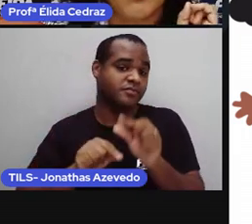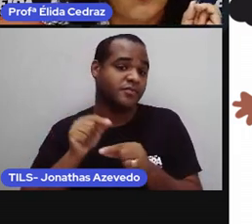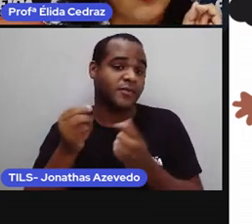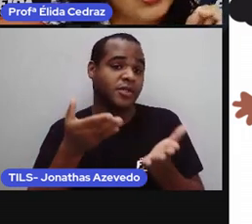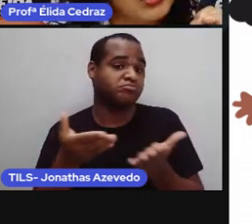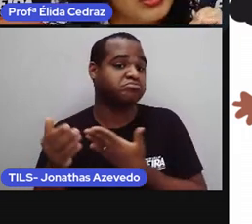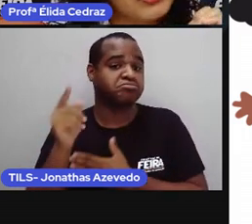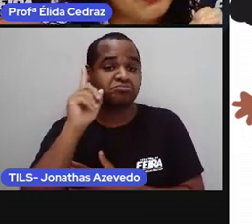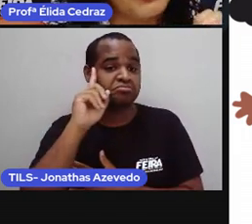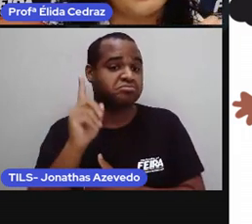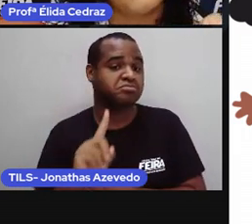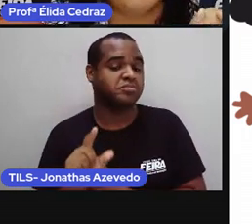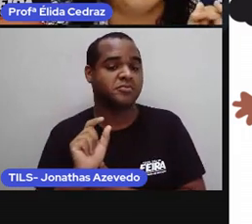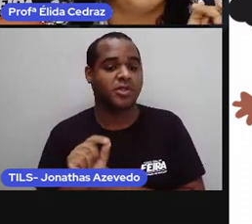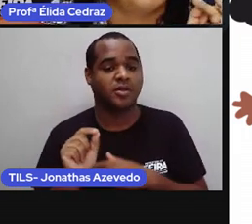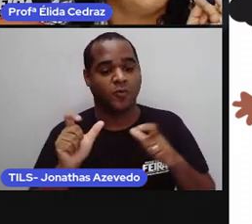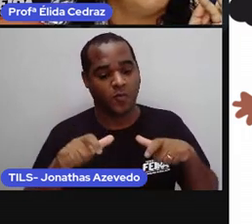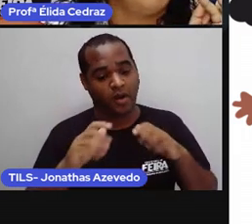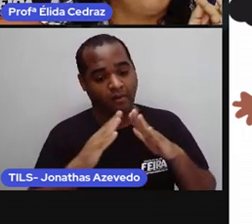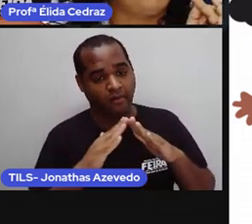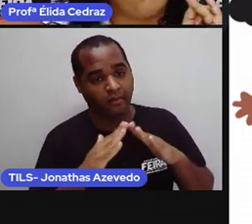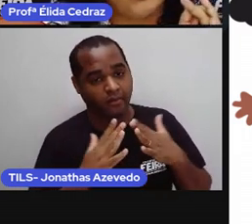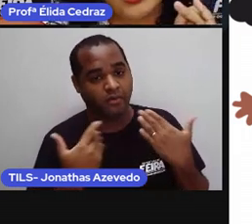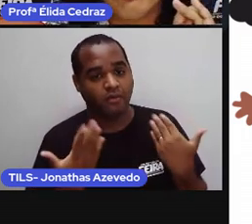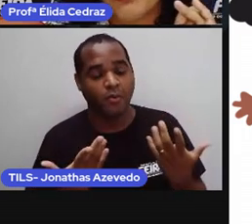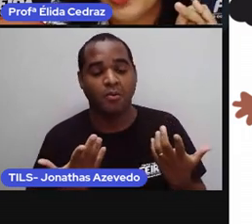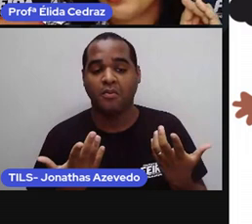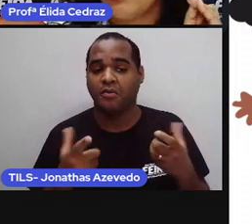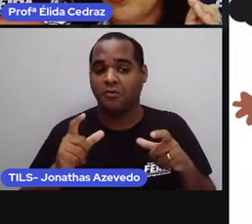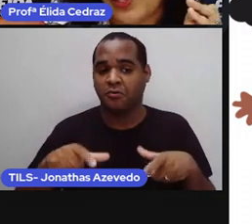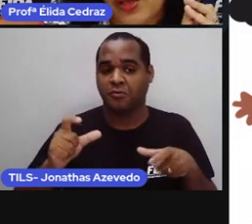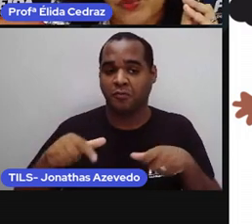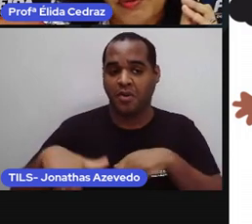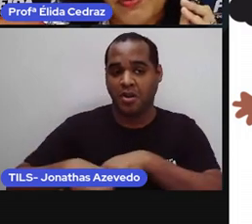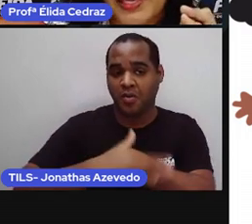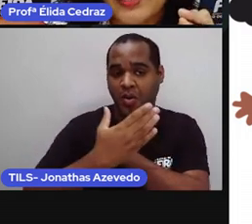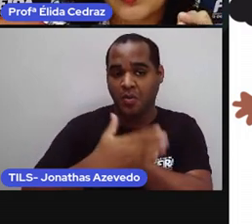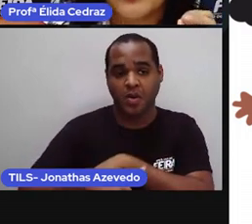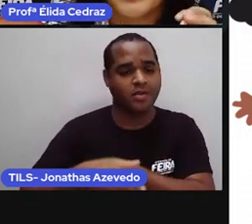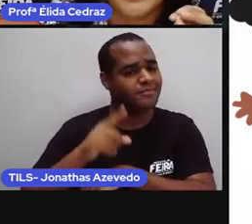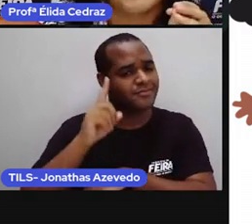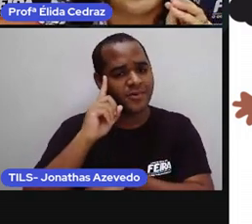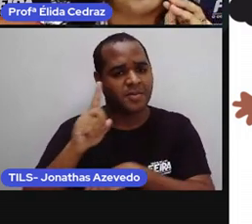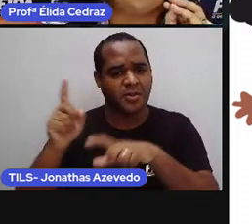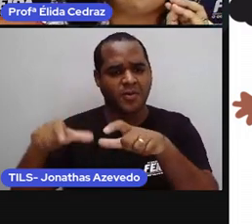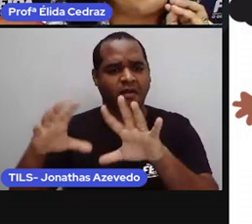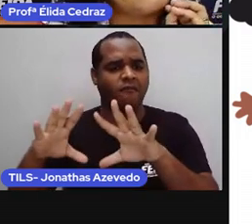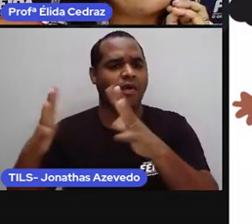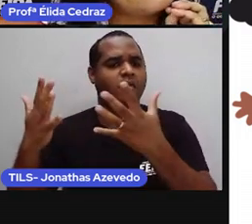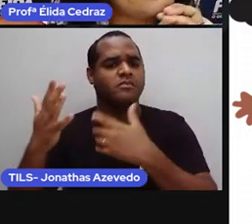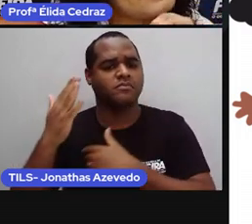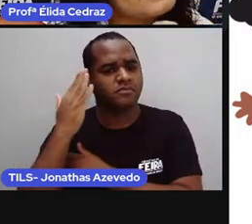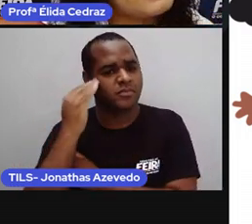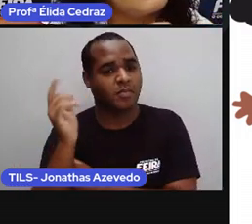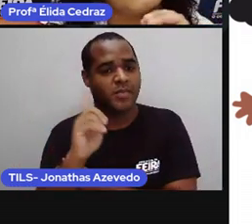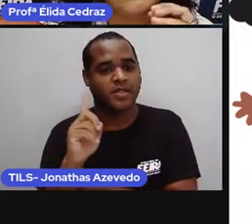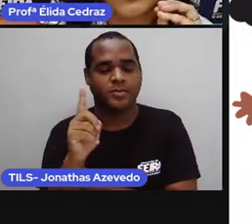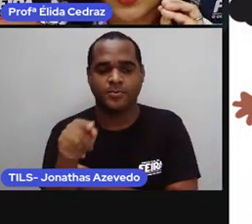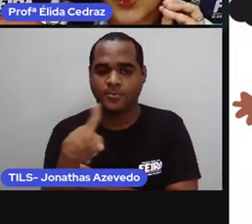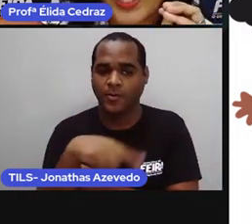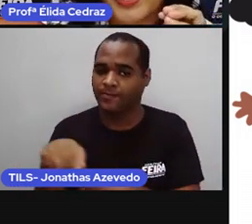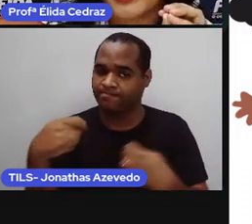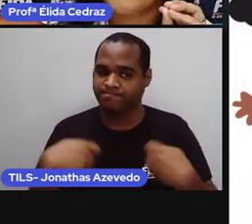onde nós moramos ou onde fica o local do evento a gente precisa